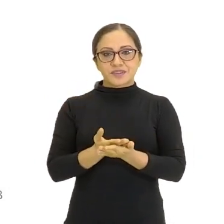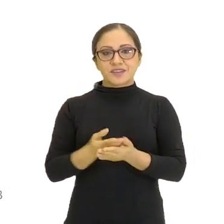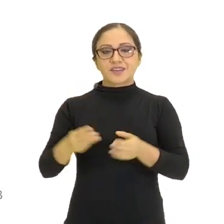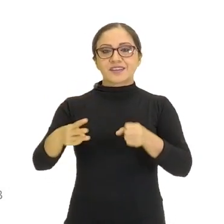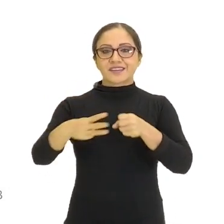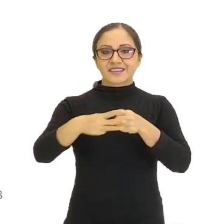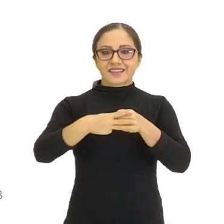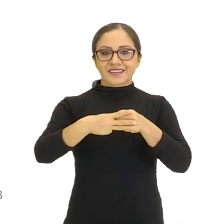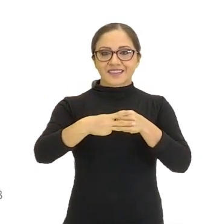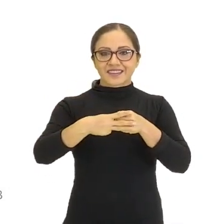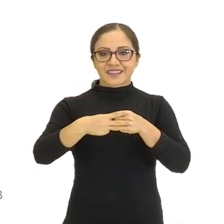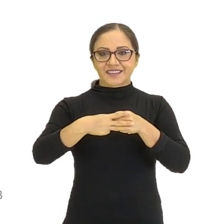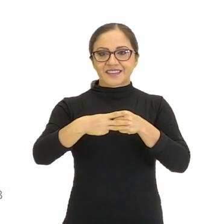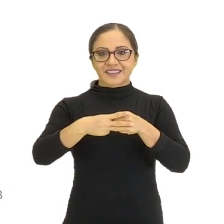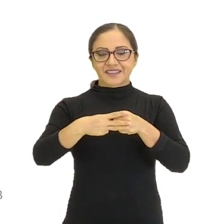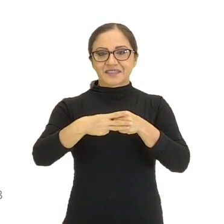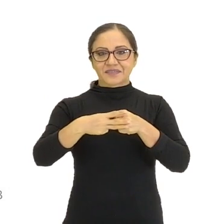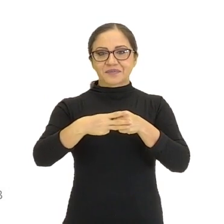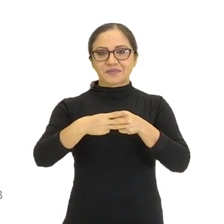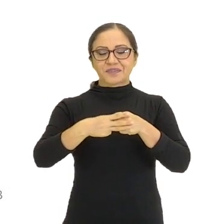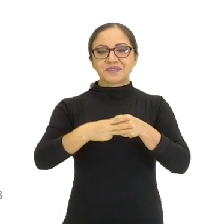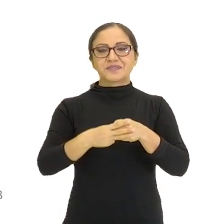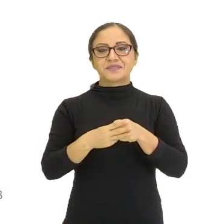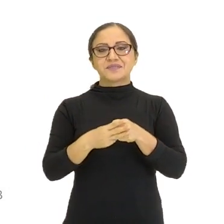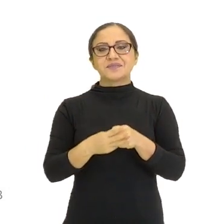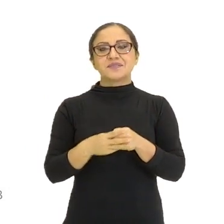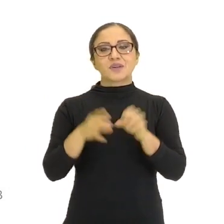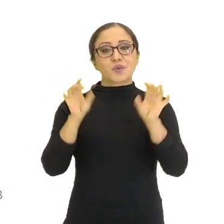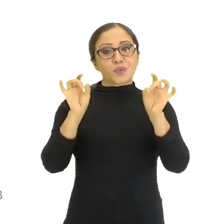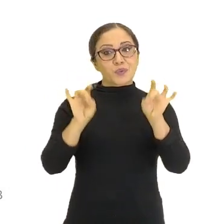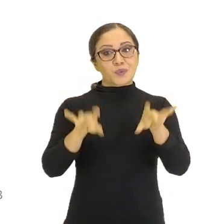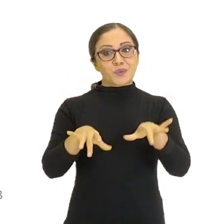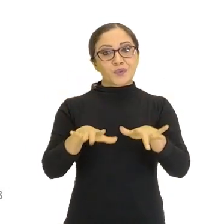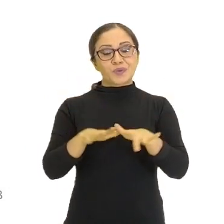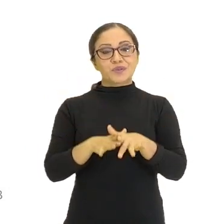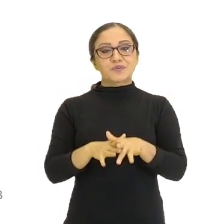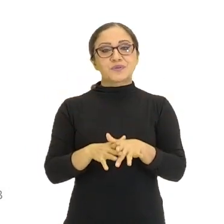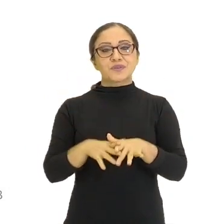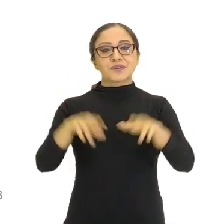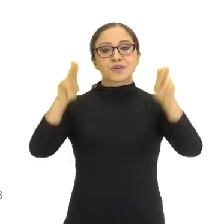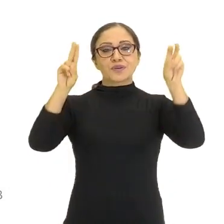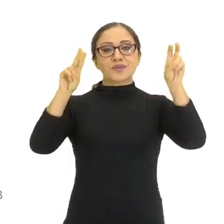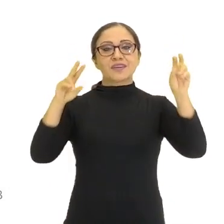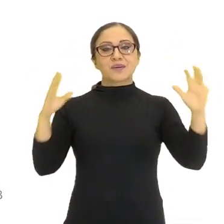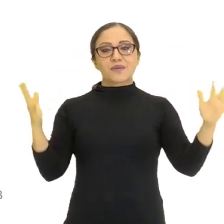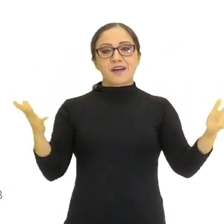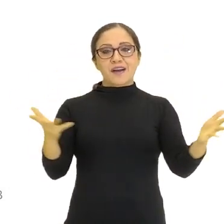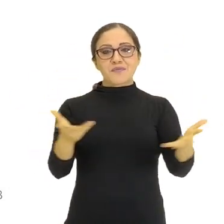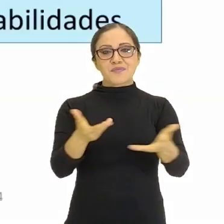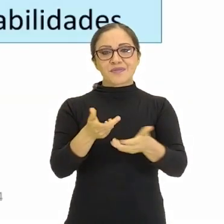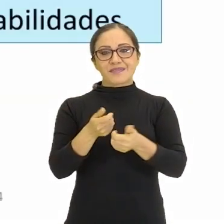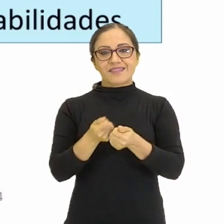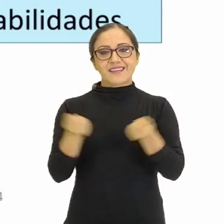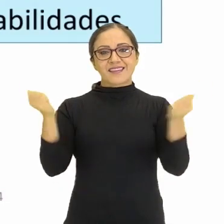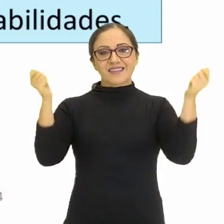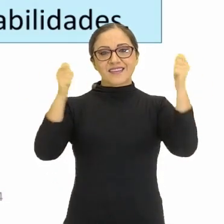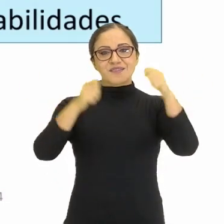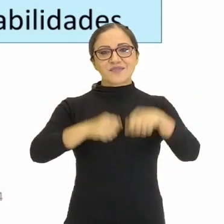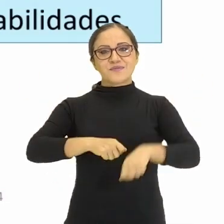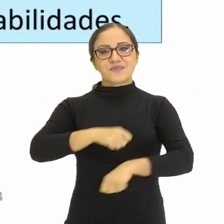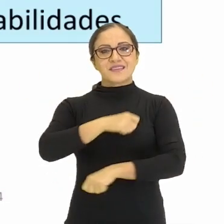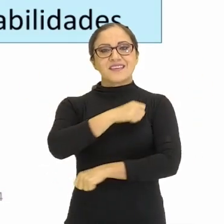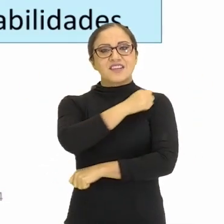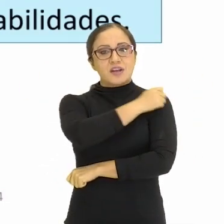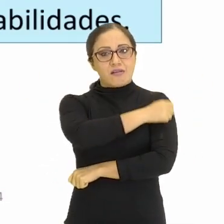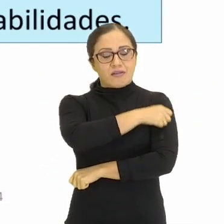módulo, o terceiro e último módulo, tá? Onde a gente vai falar das habilidades e competências de ciências e docentes. Digamos assim,